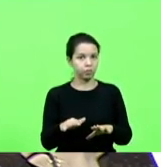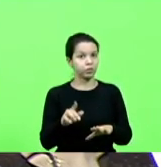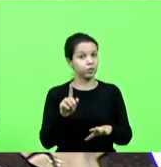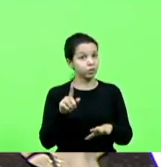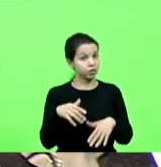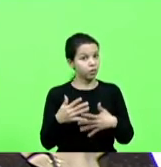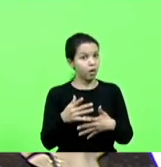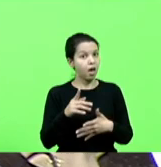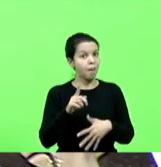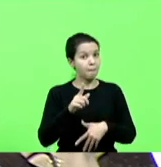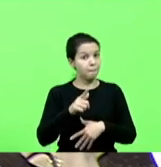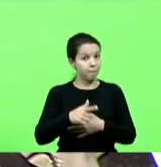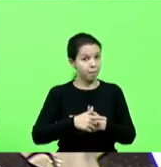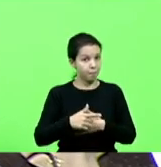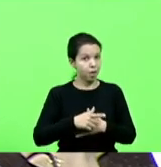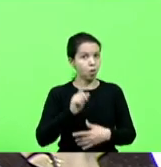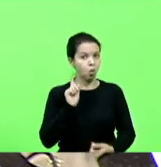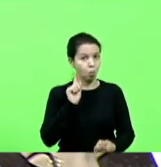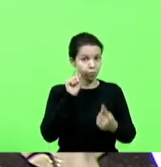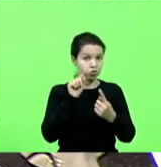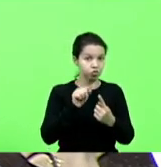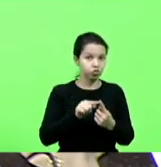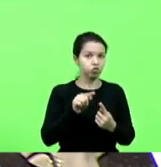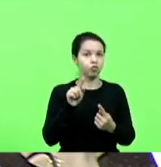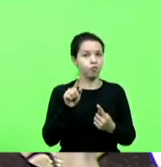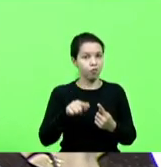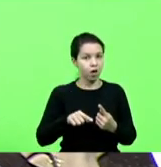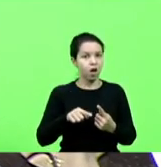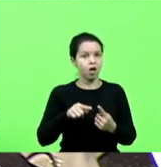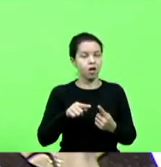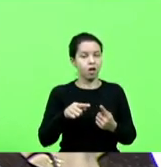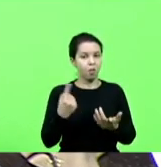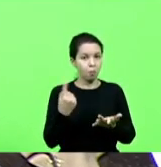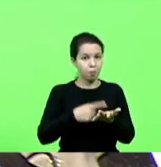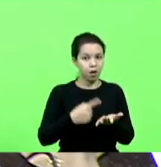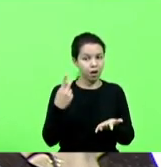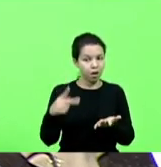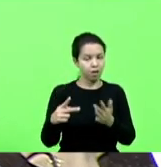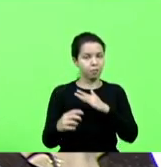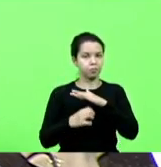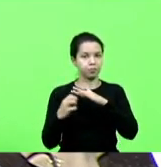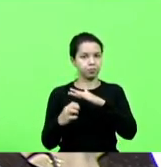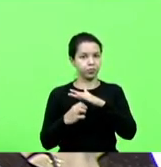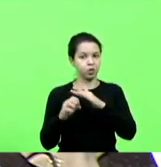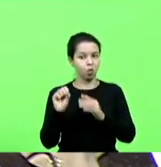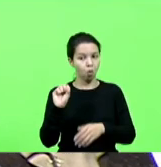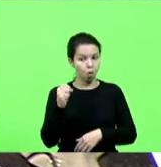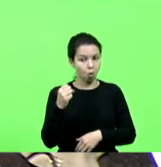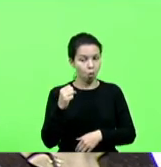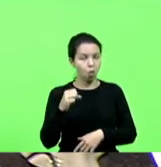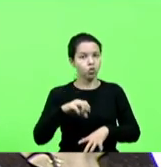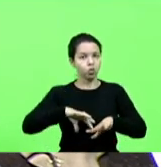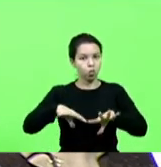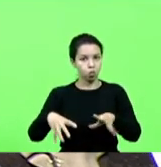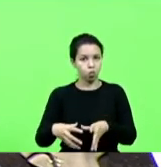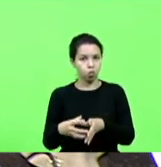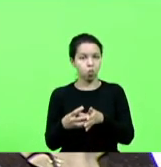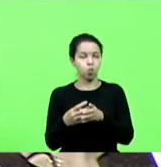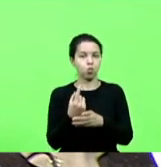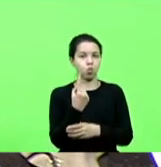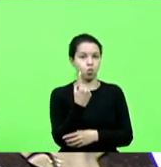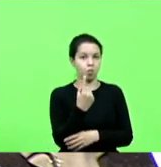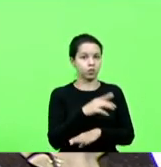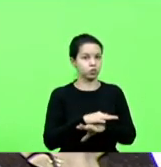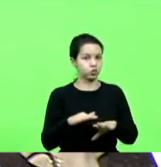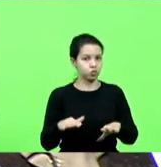e objetivo e missão da empresa tornar de oito para uma, com o valor